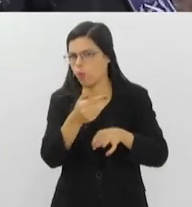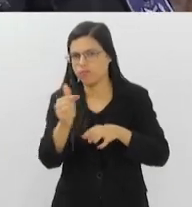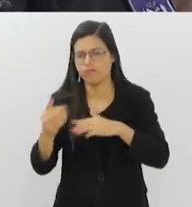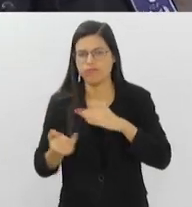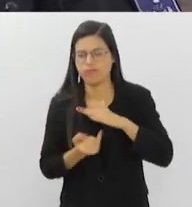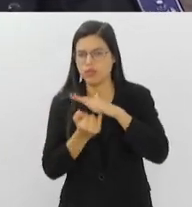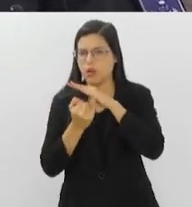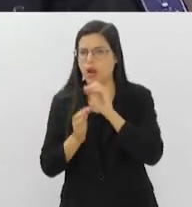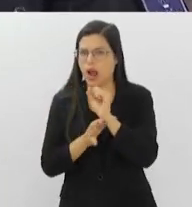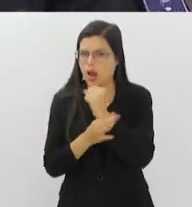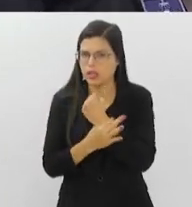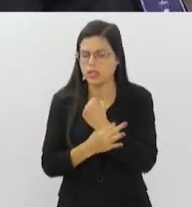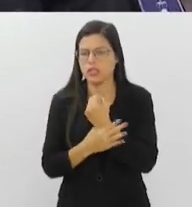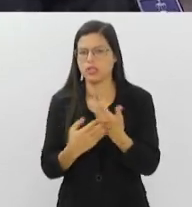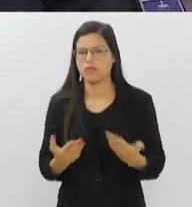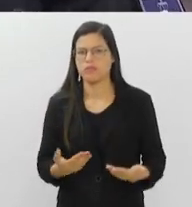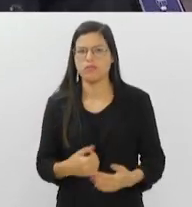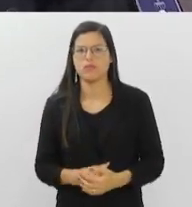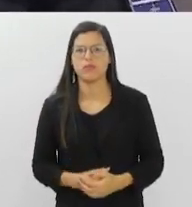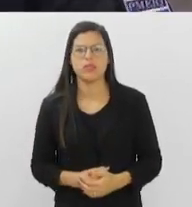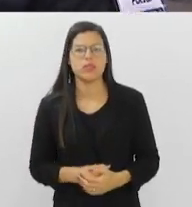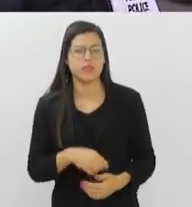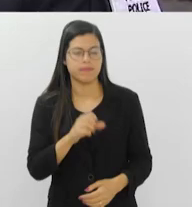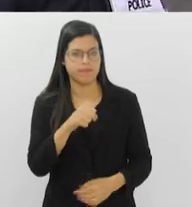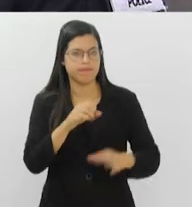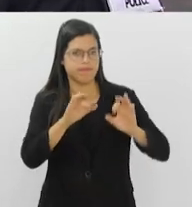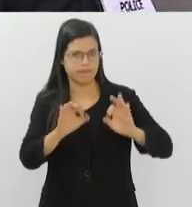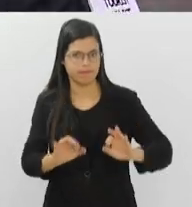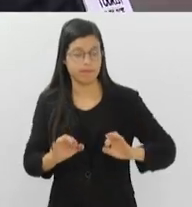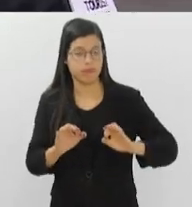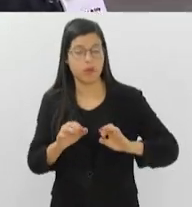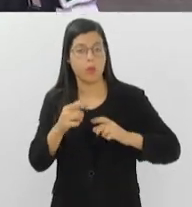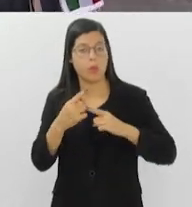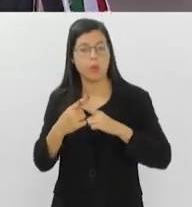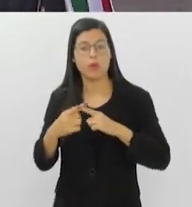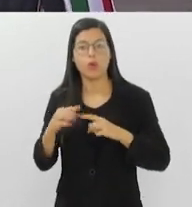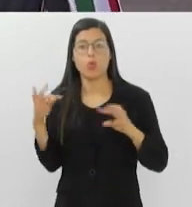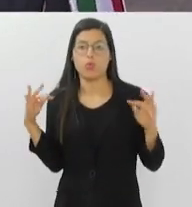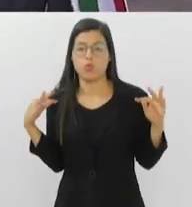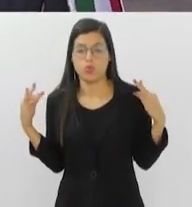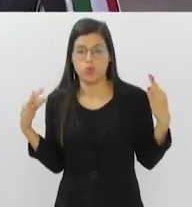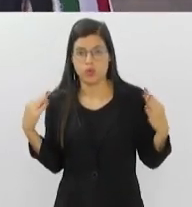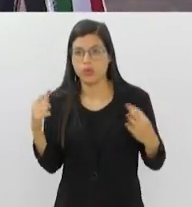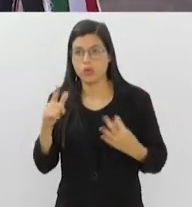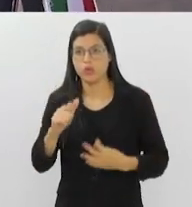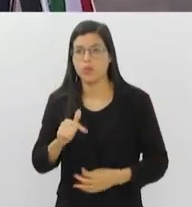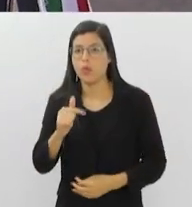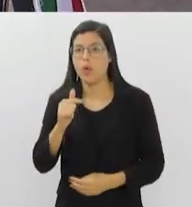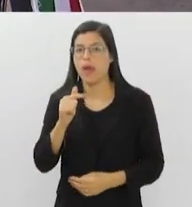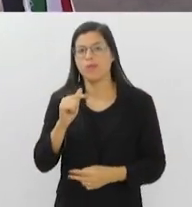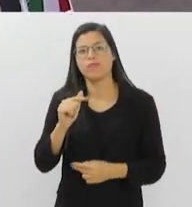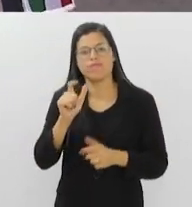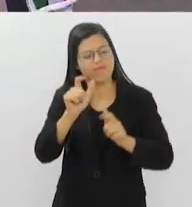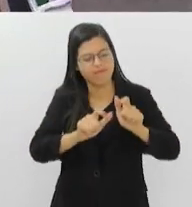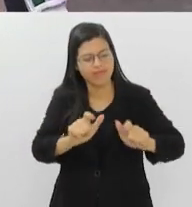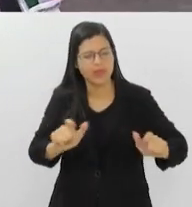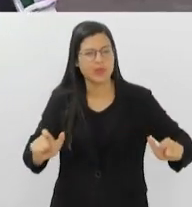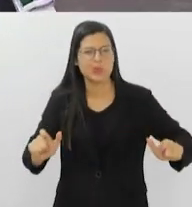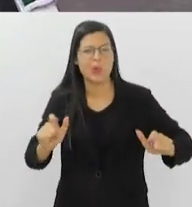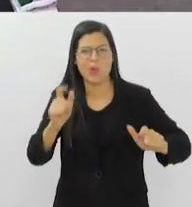a segurança desses turistas? Sim, com certeza. Pelo fato do turismo se tratar de uma dinâmica humana, nós